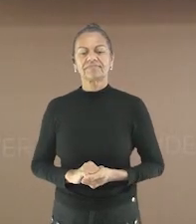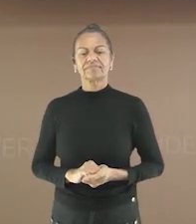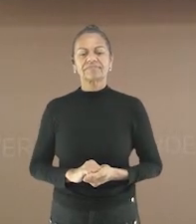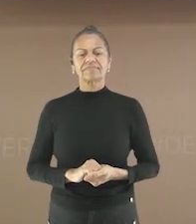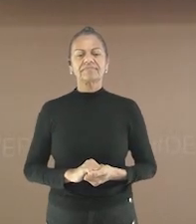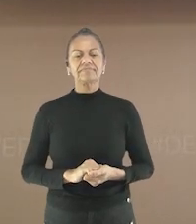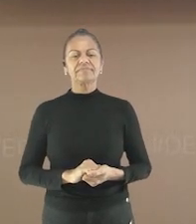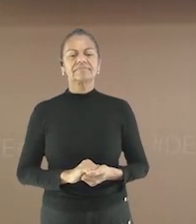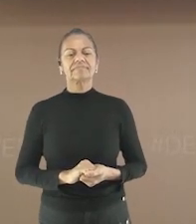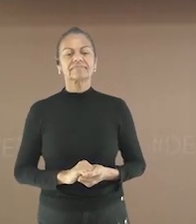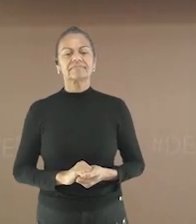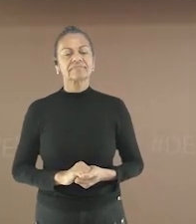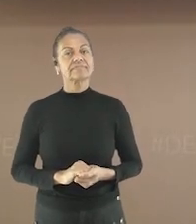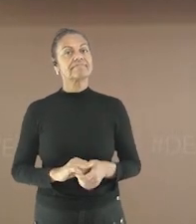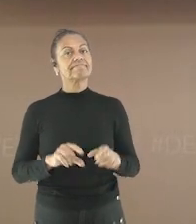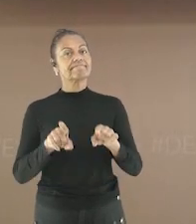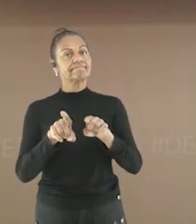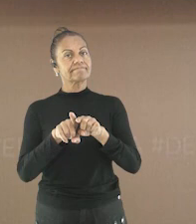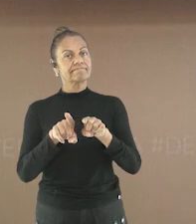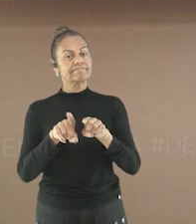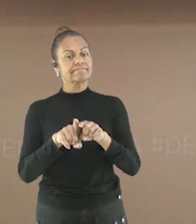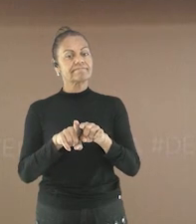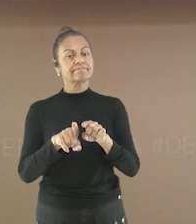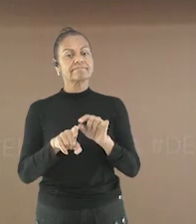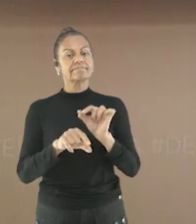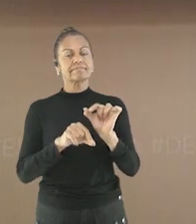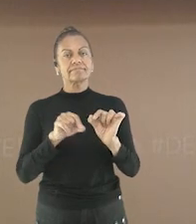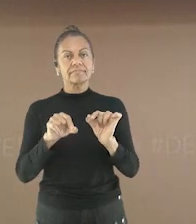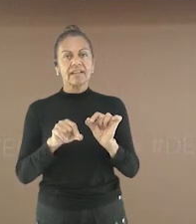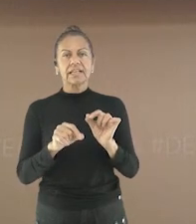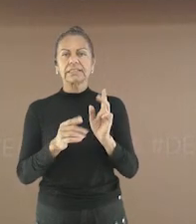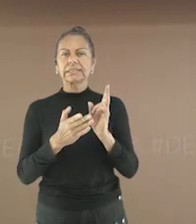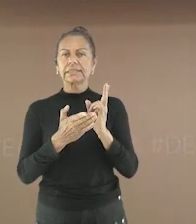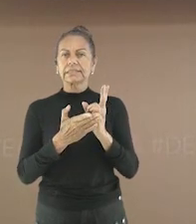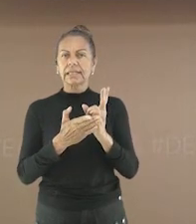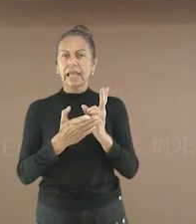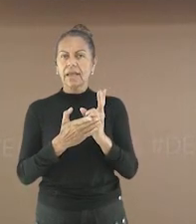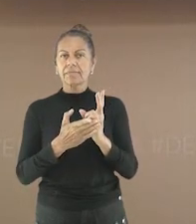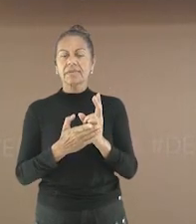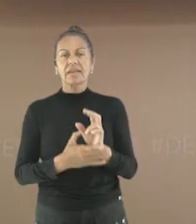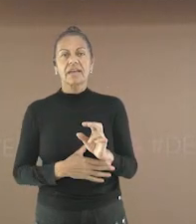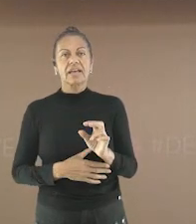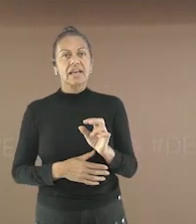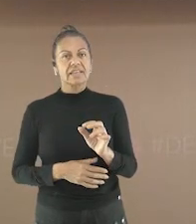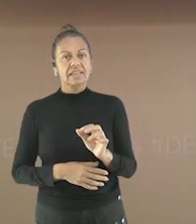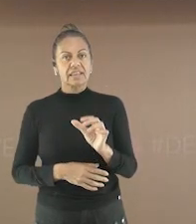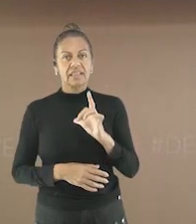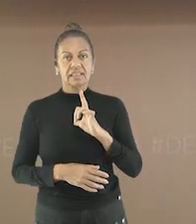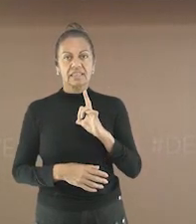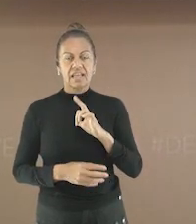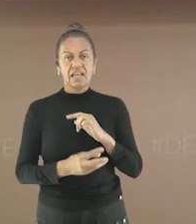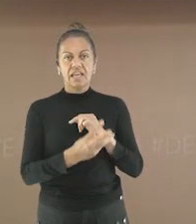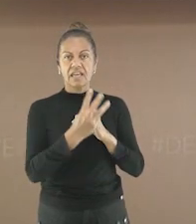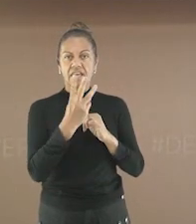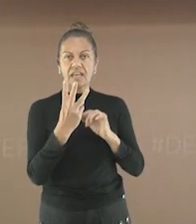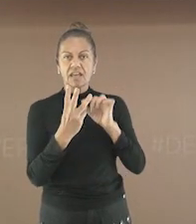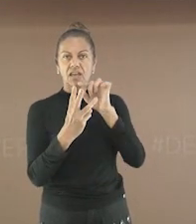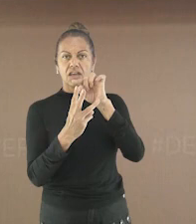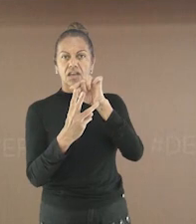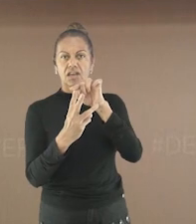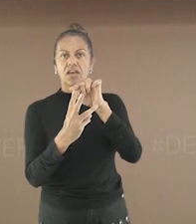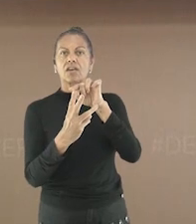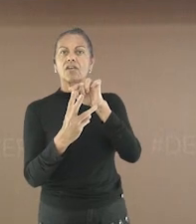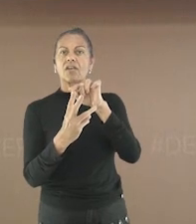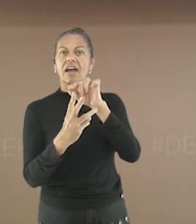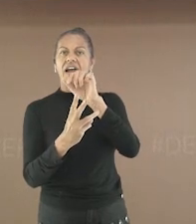entre vogais possui o som de Z Isso também Todas as vezes a letra S entre